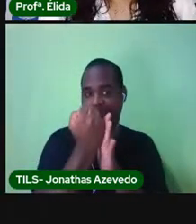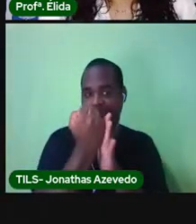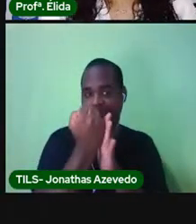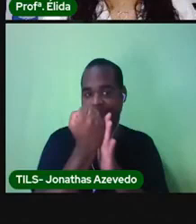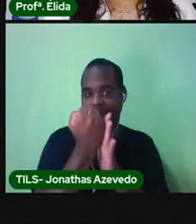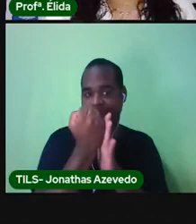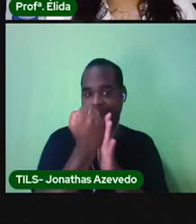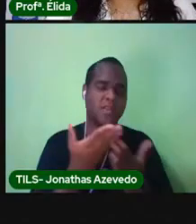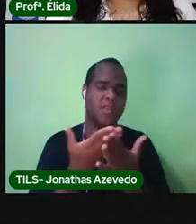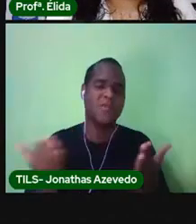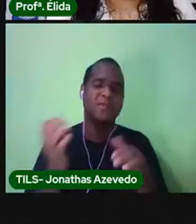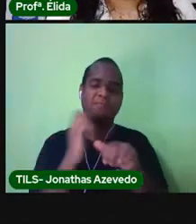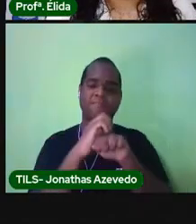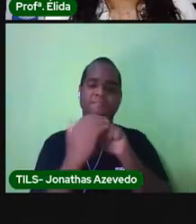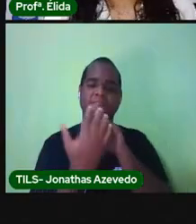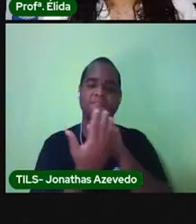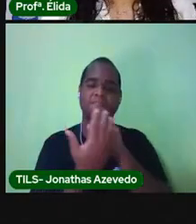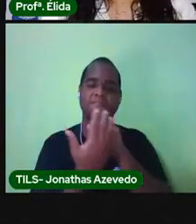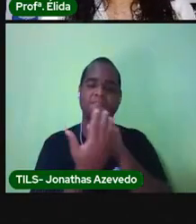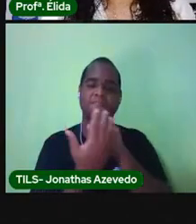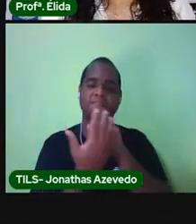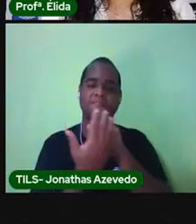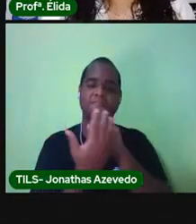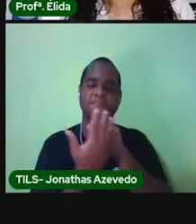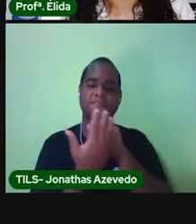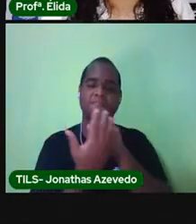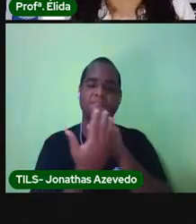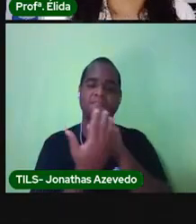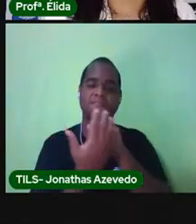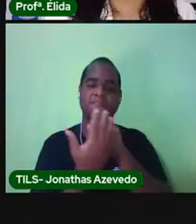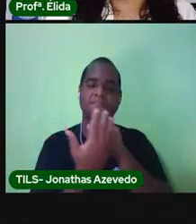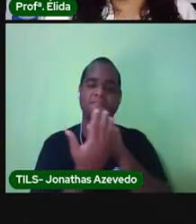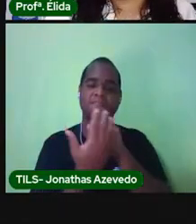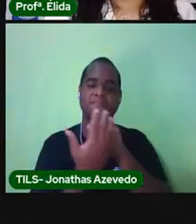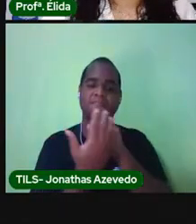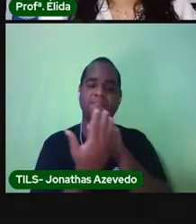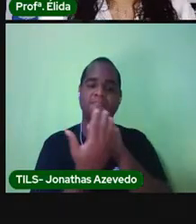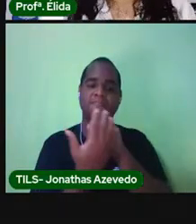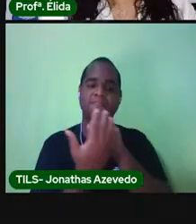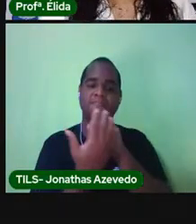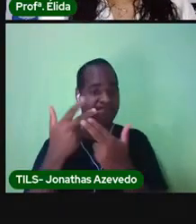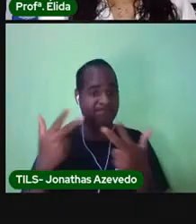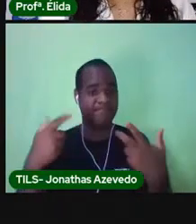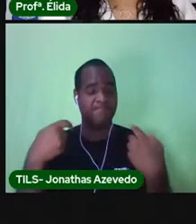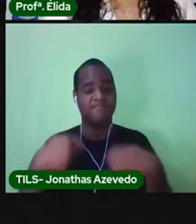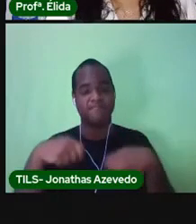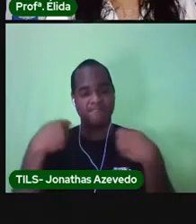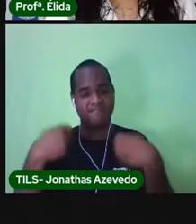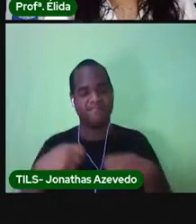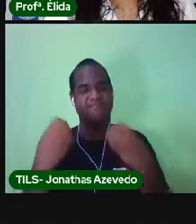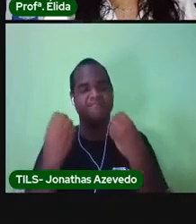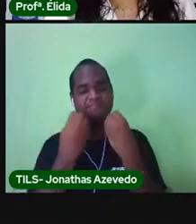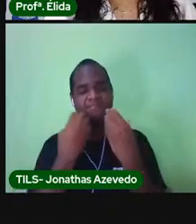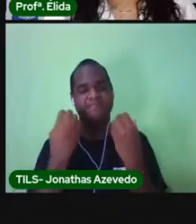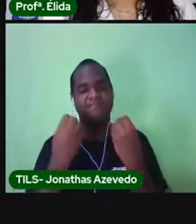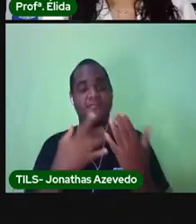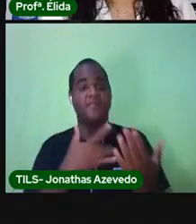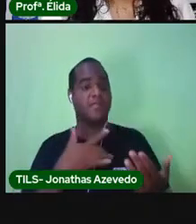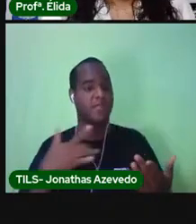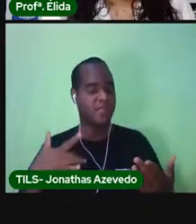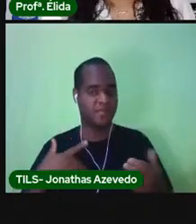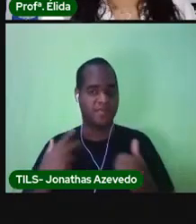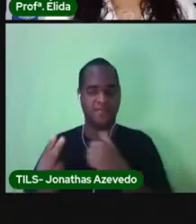nós estamos vivendo essa época de coronavírus e as pessoas precisam ter certeza de que nós estamos bem de saúde.